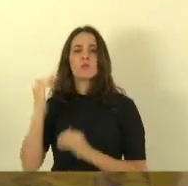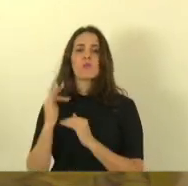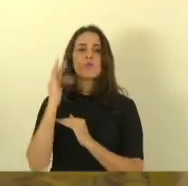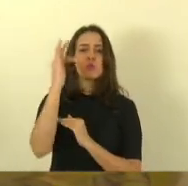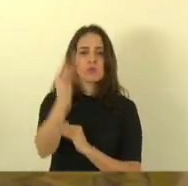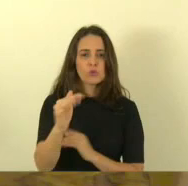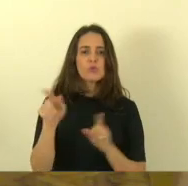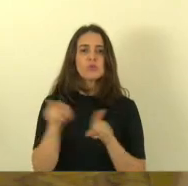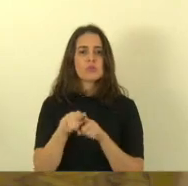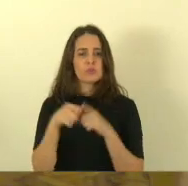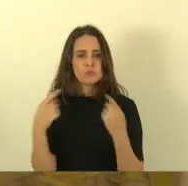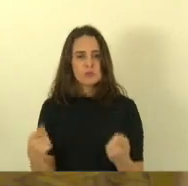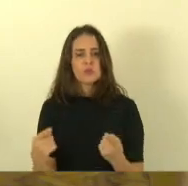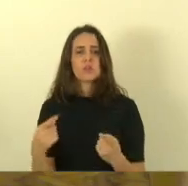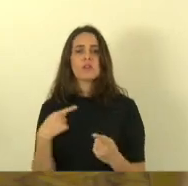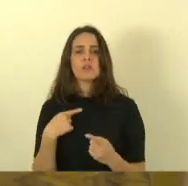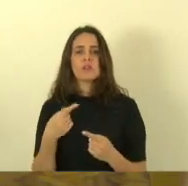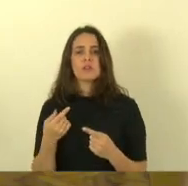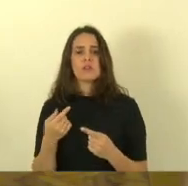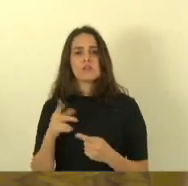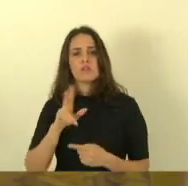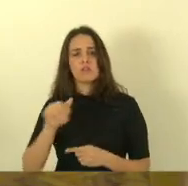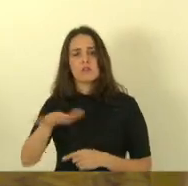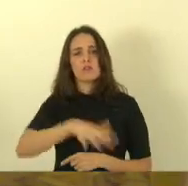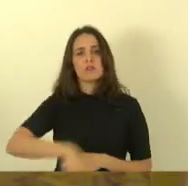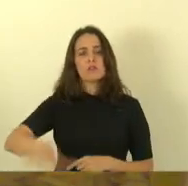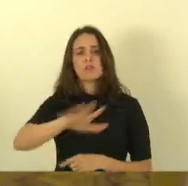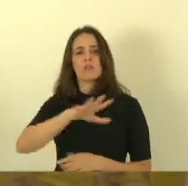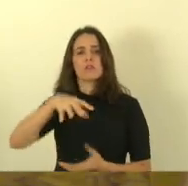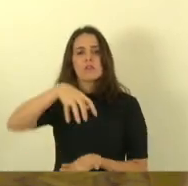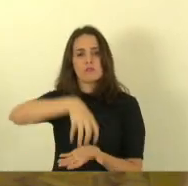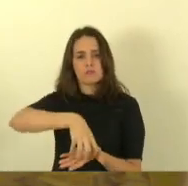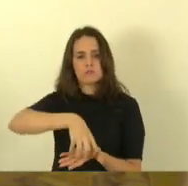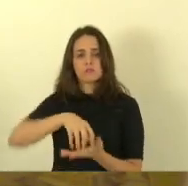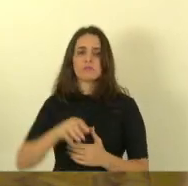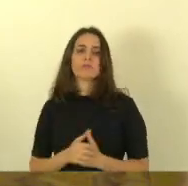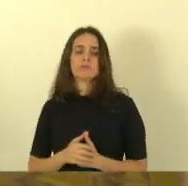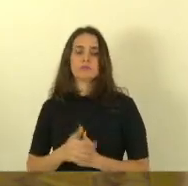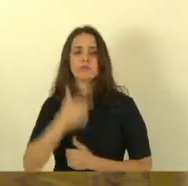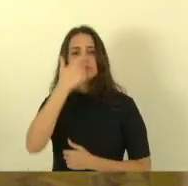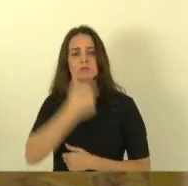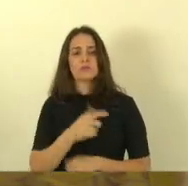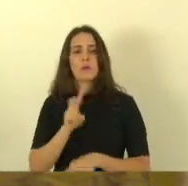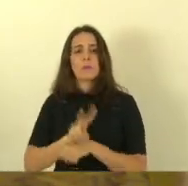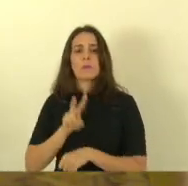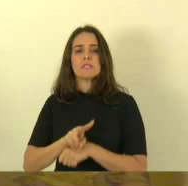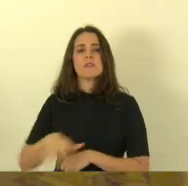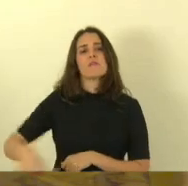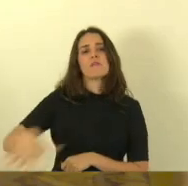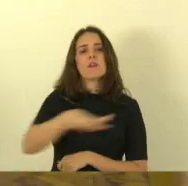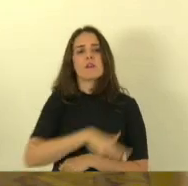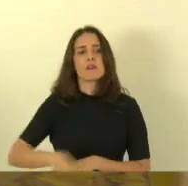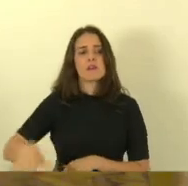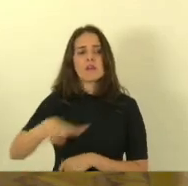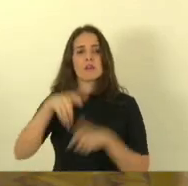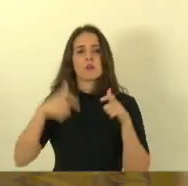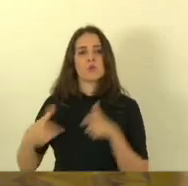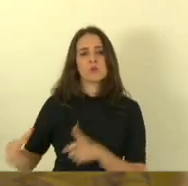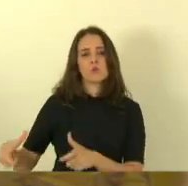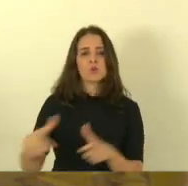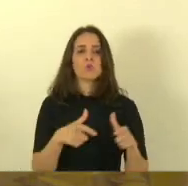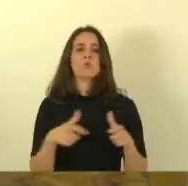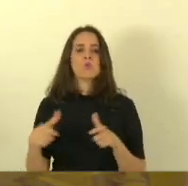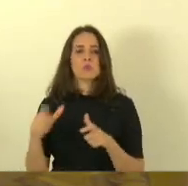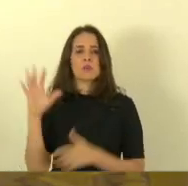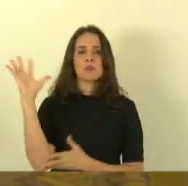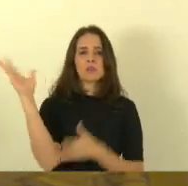e naquele futuro indígena que estão no território nós estamos aqui de preservar o nosso bioma nós estamos aqui para preservar a